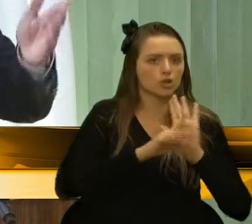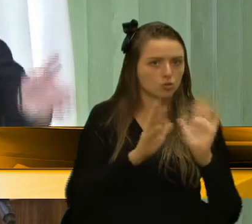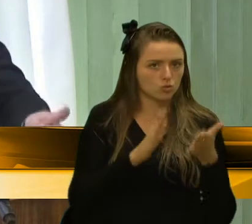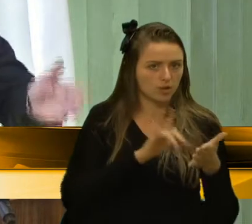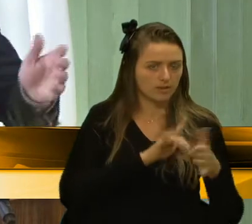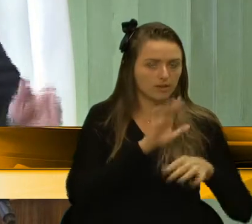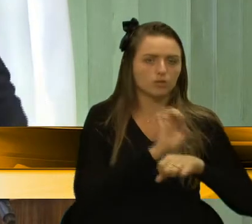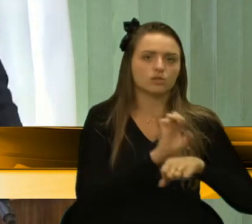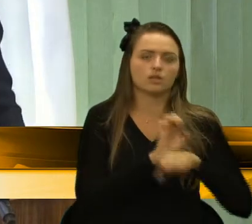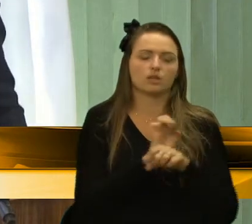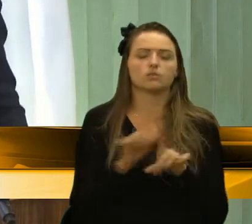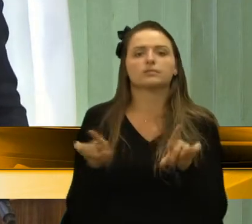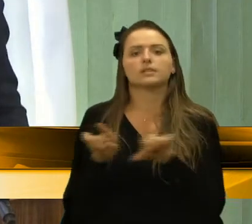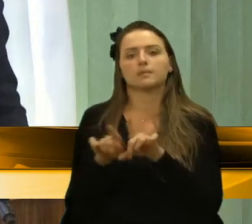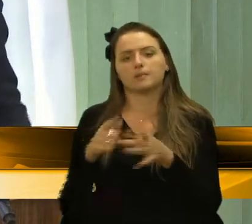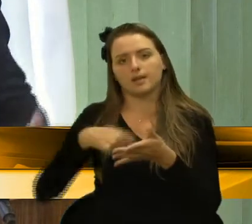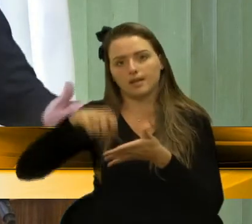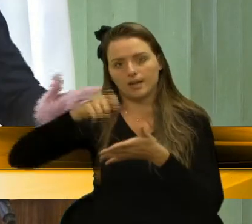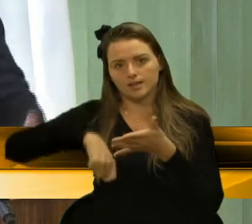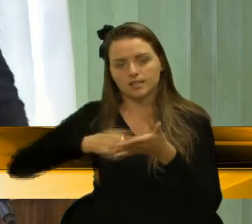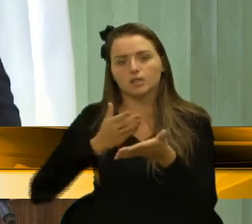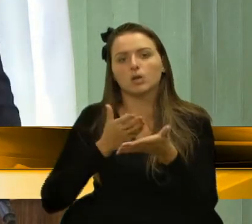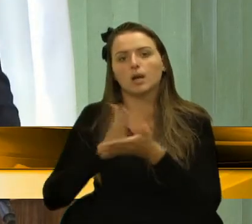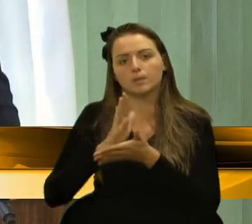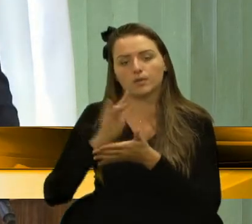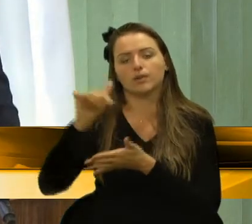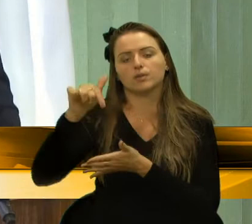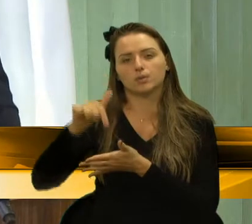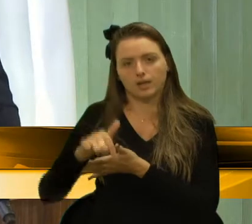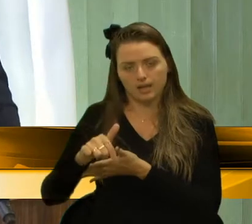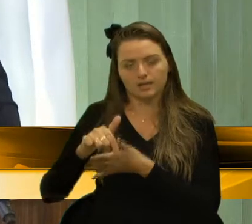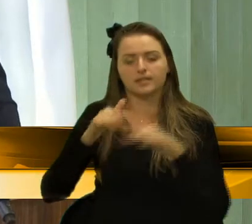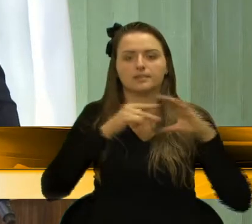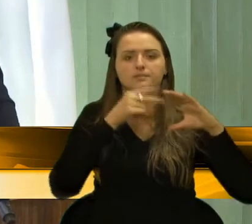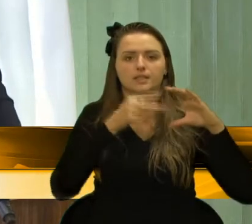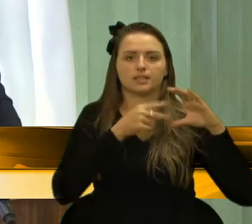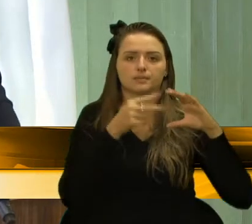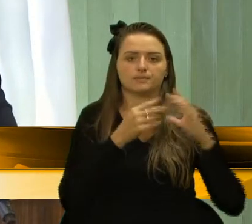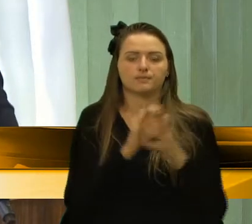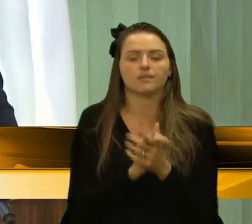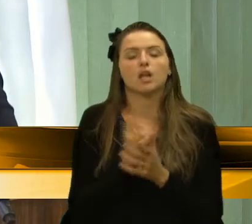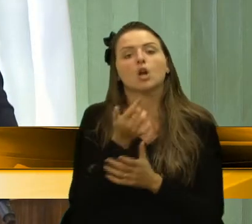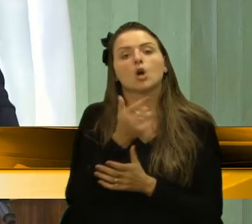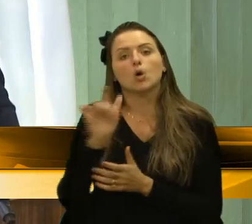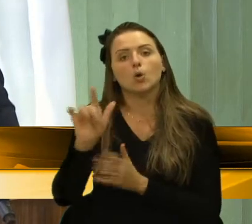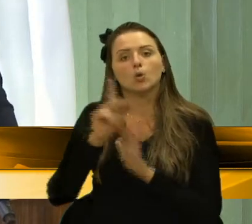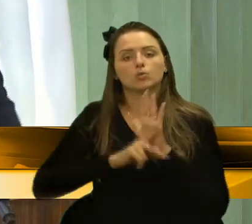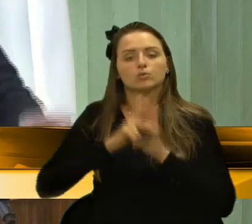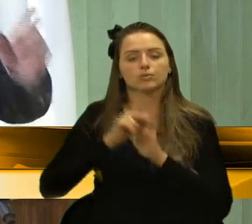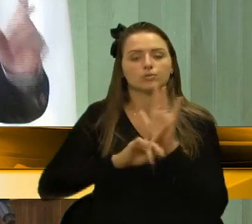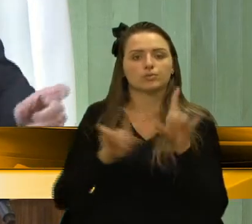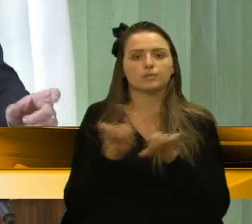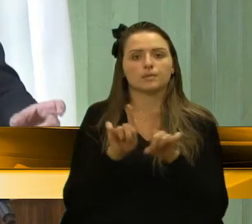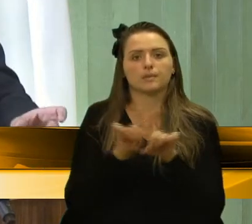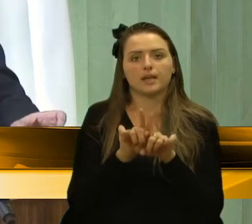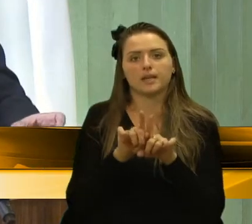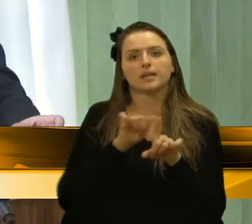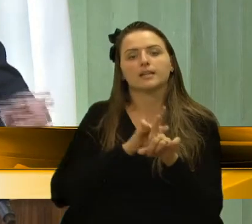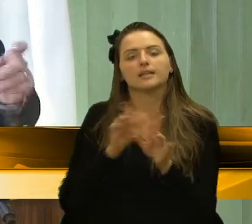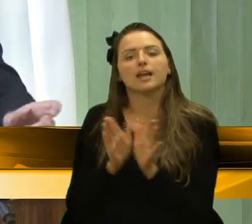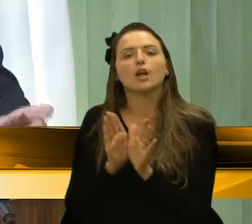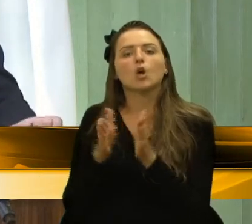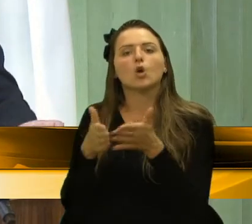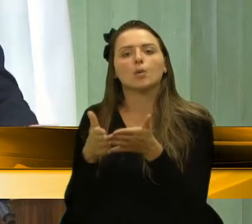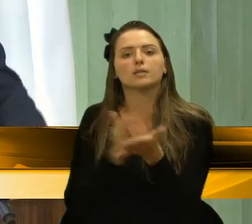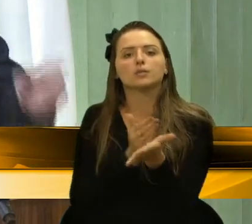e esse projeto também foi aprovado aqui por esta Casa. E um outro projeto também é a formação de uma comissão,